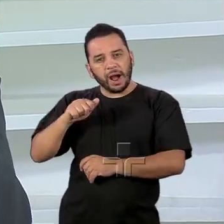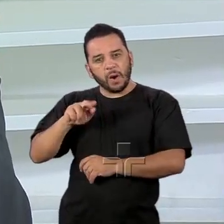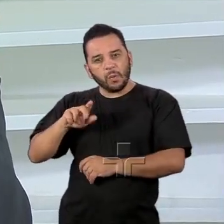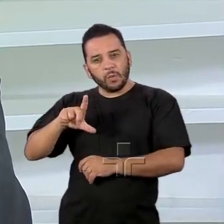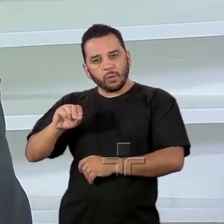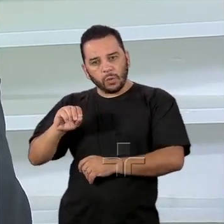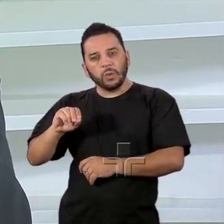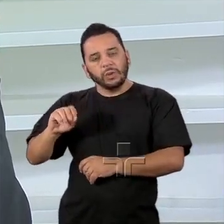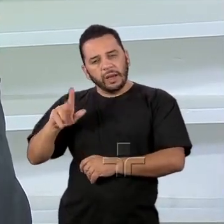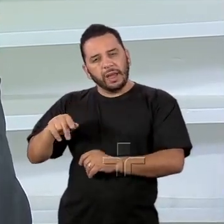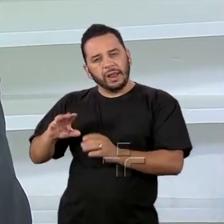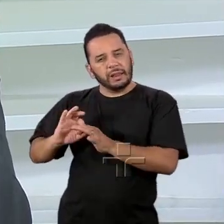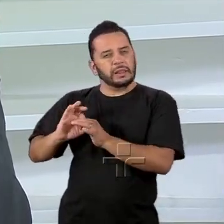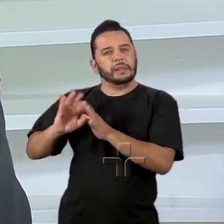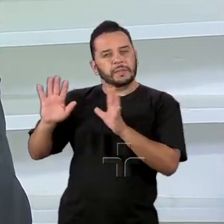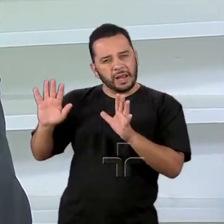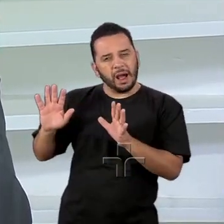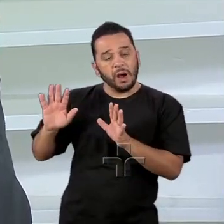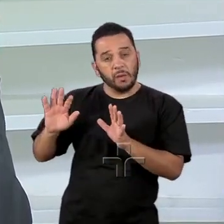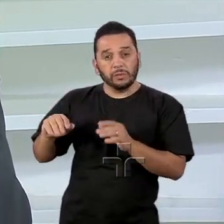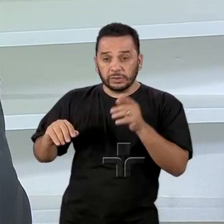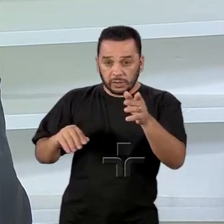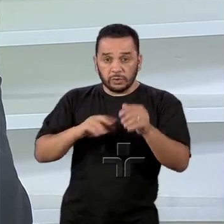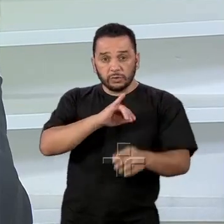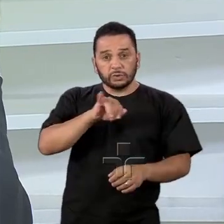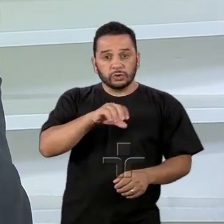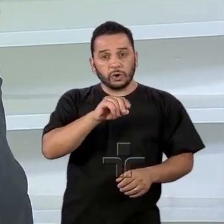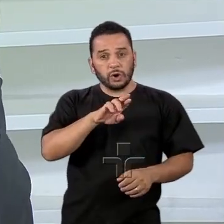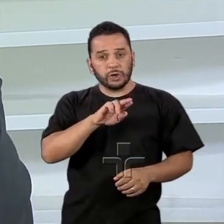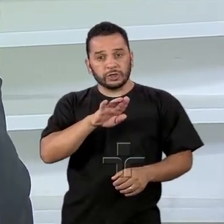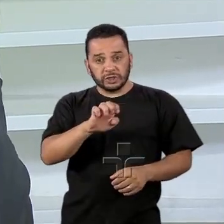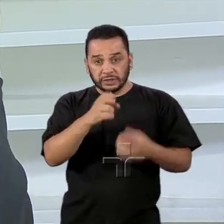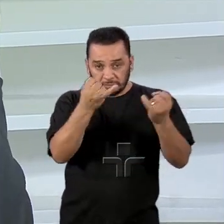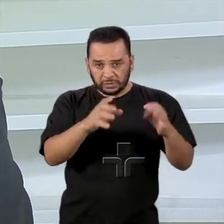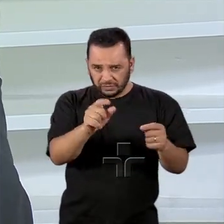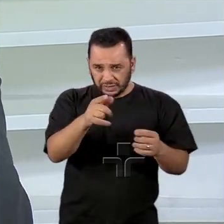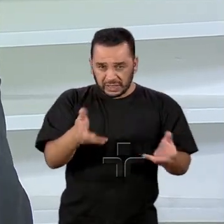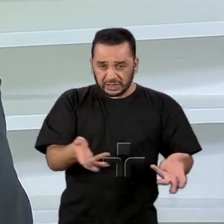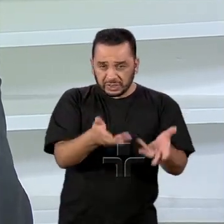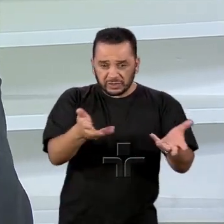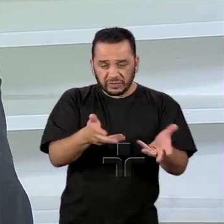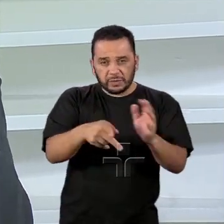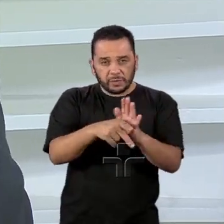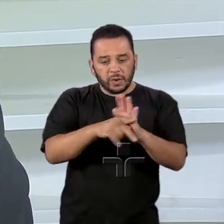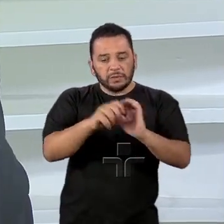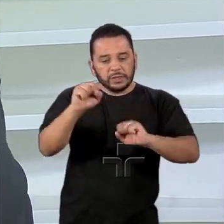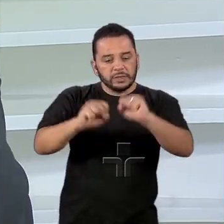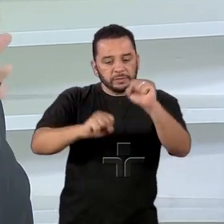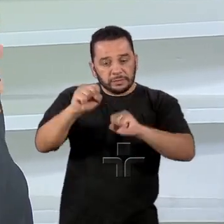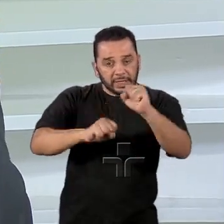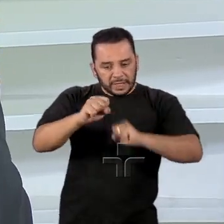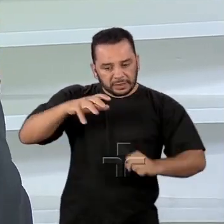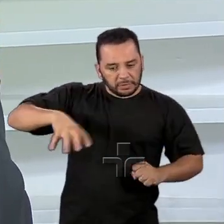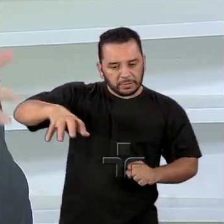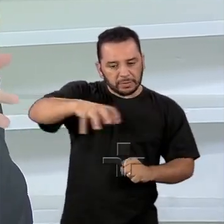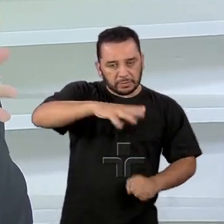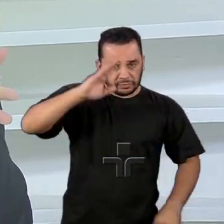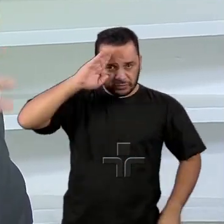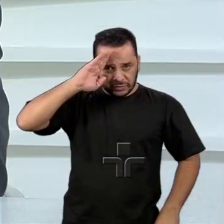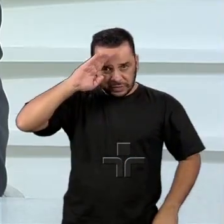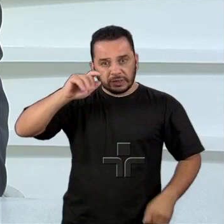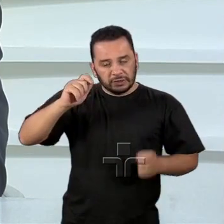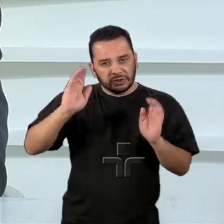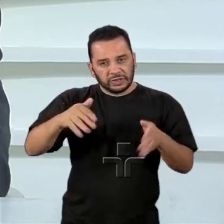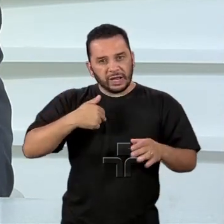Como é que funcionaria? E aí entra o que o Jorge estava dizendo. Por exemplo, você incentivar uma indústria nacional de defesa com, eventualmente, transcendente de